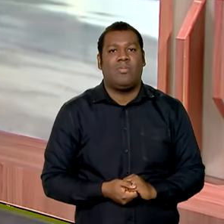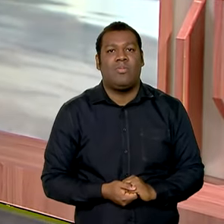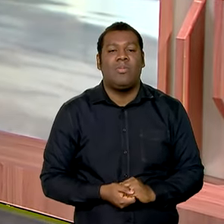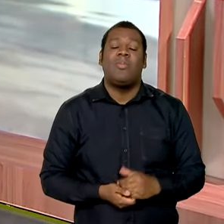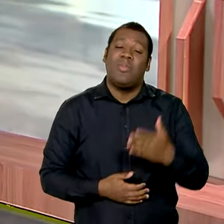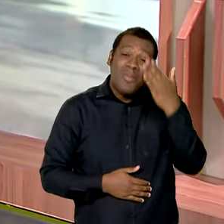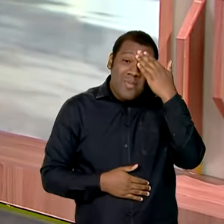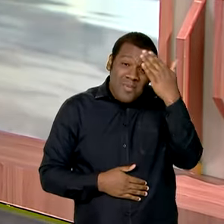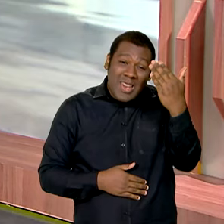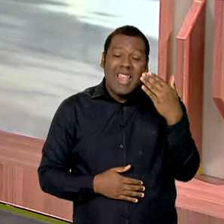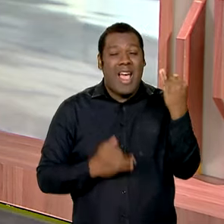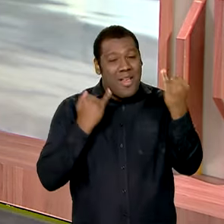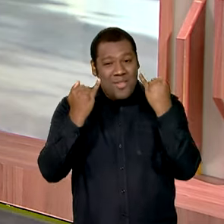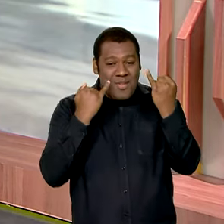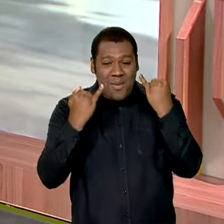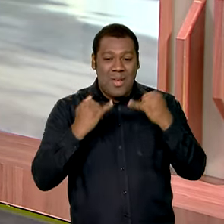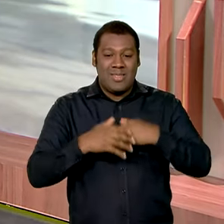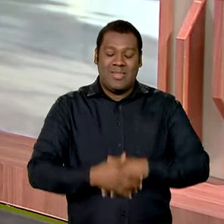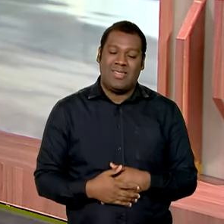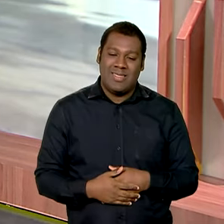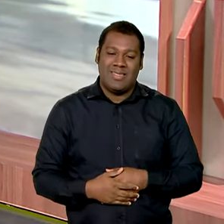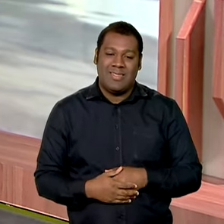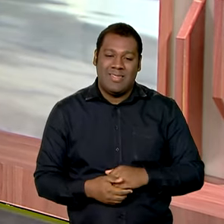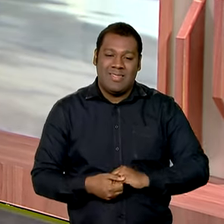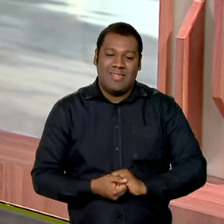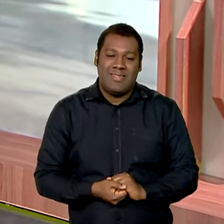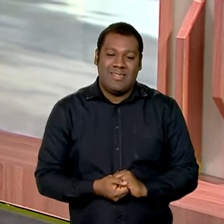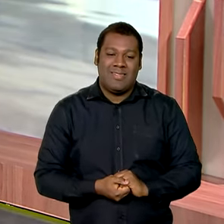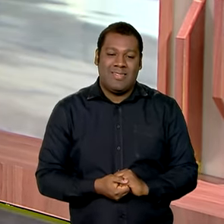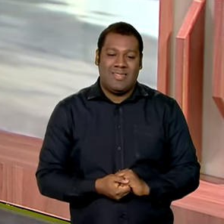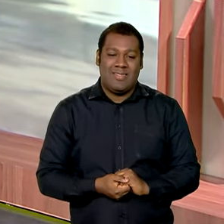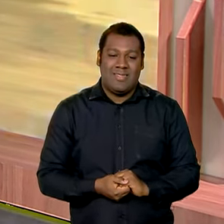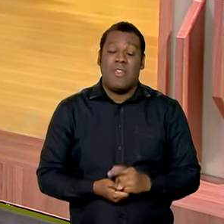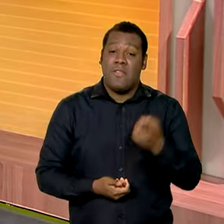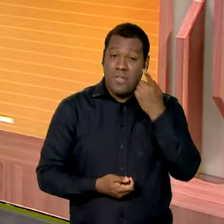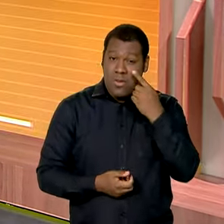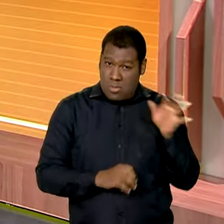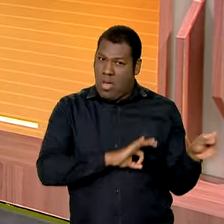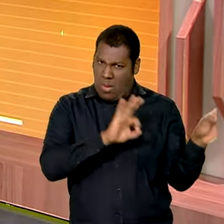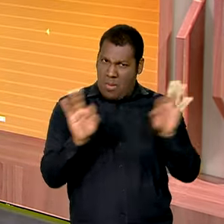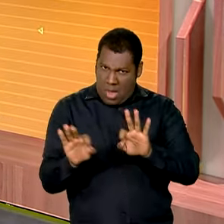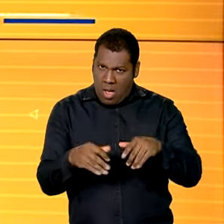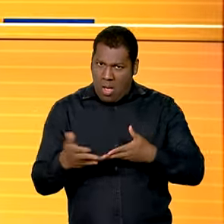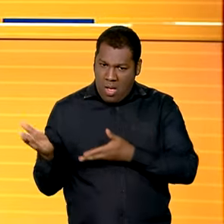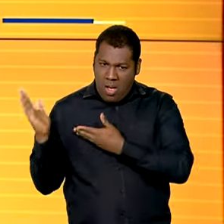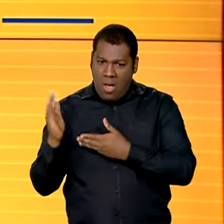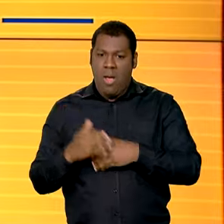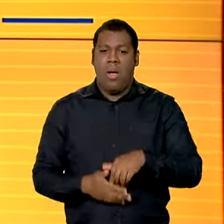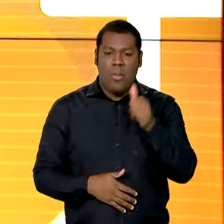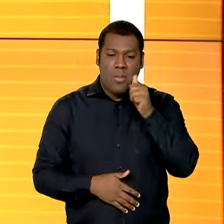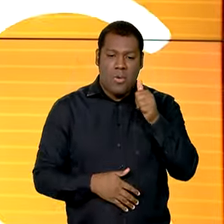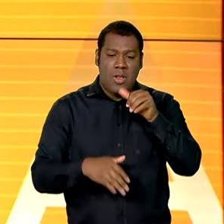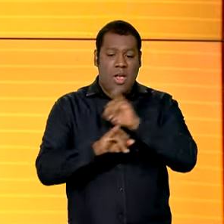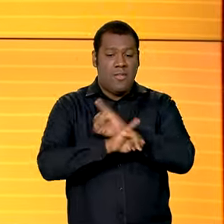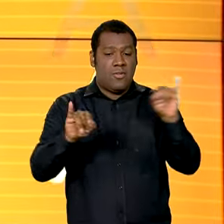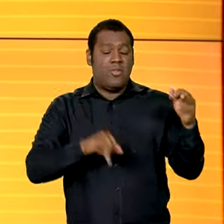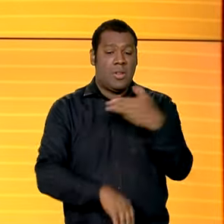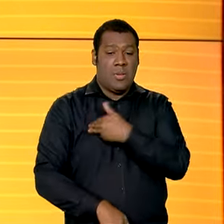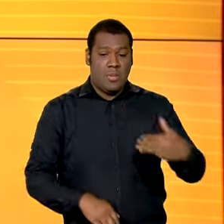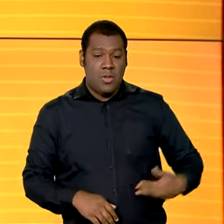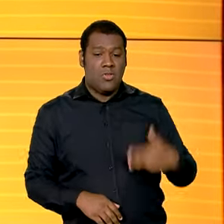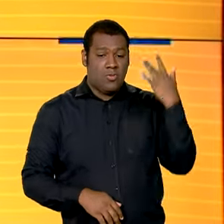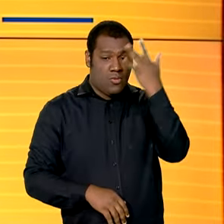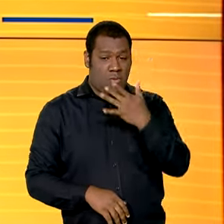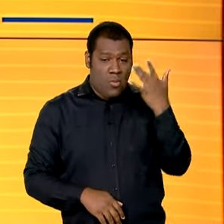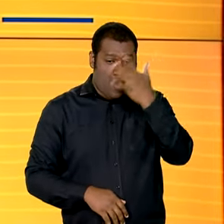Ok, Marcinha, obrigada pelas informações. Bom trabalho para você aí, viu? Você viu o a Márcia falou a respeito do ministro Fernando Haddad,